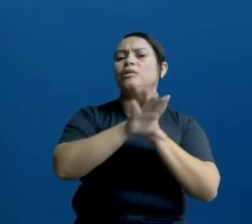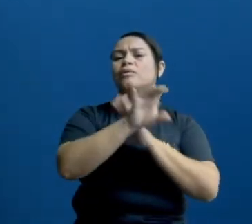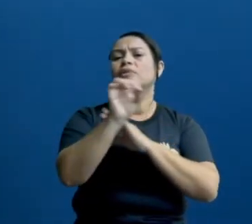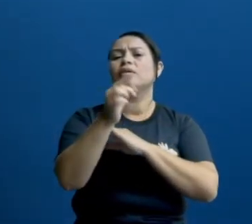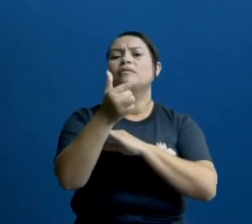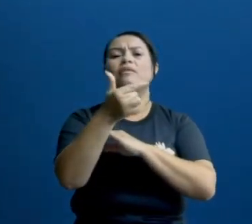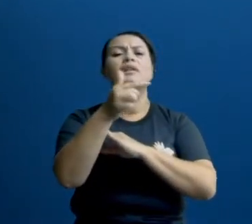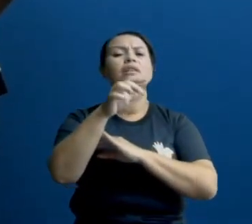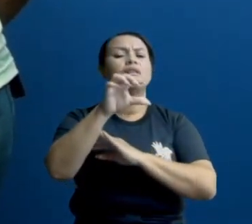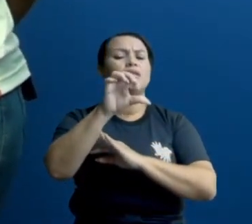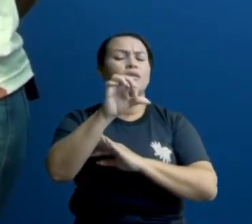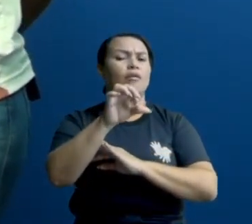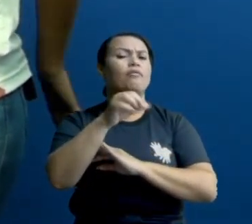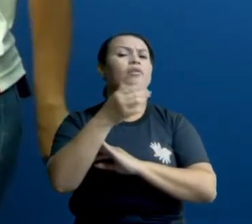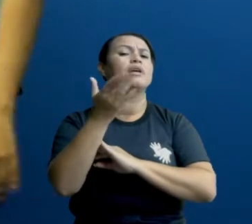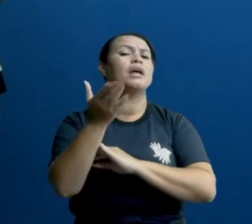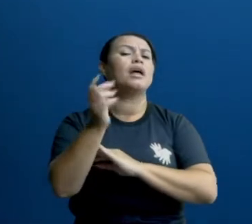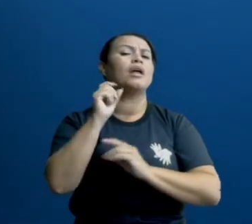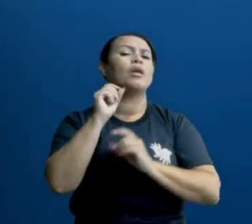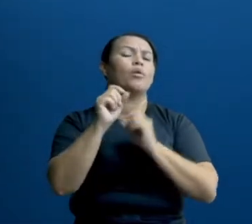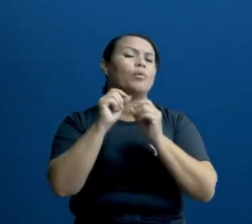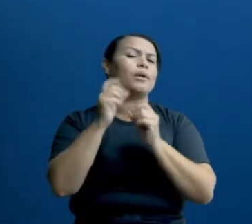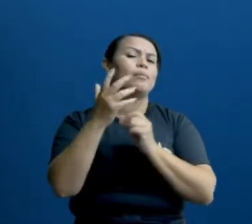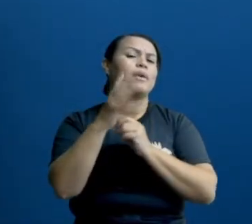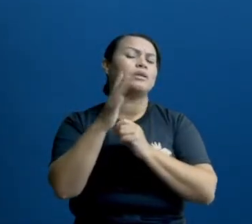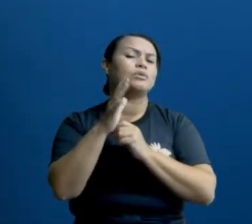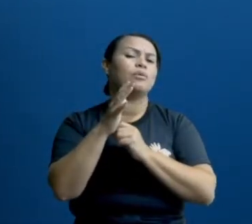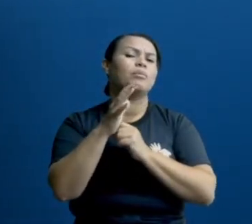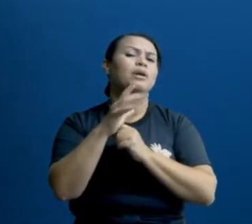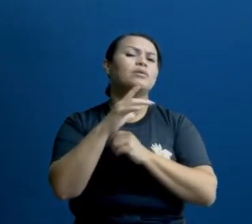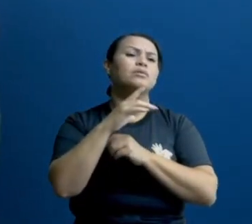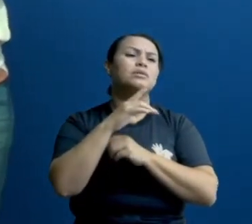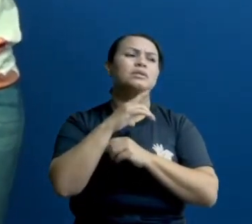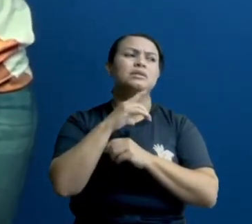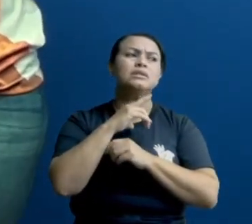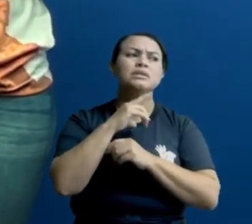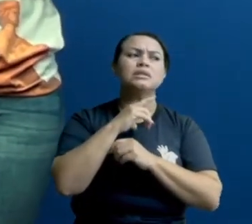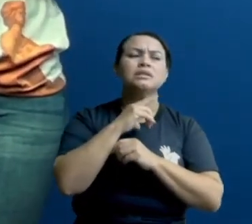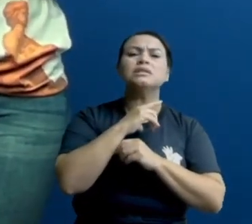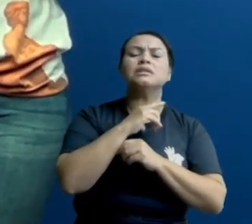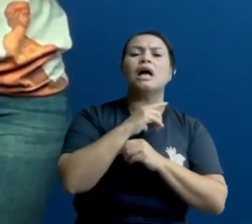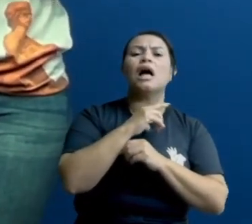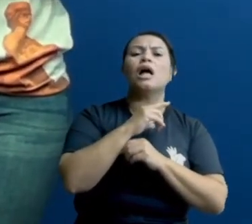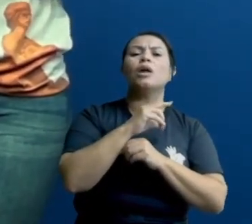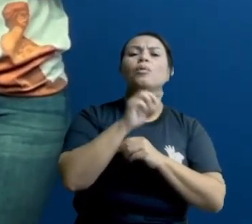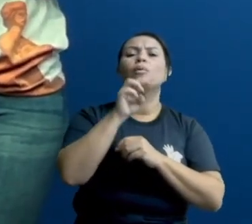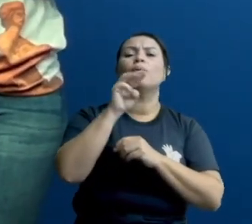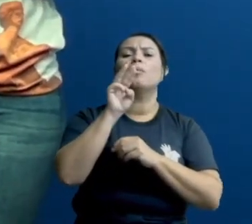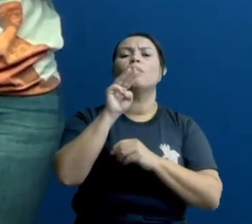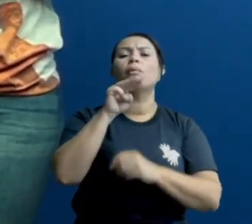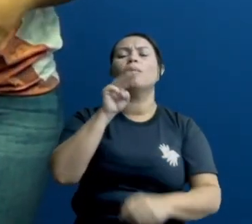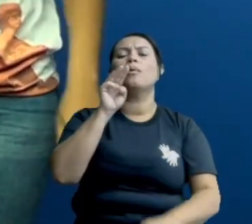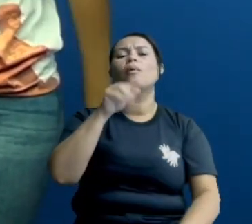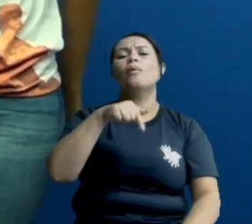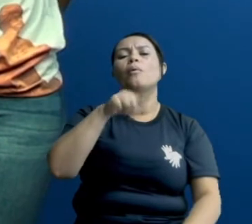certo? E ela está no quartazo minguante, certo?